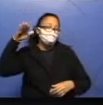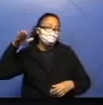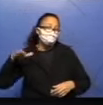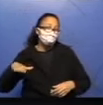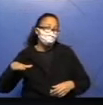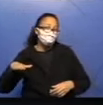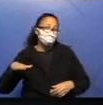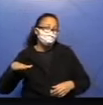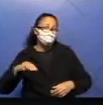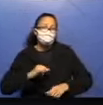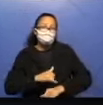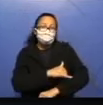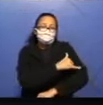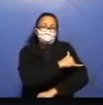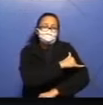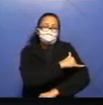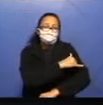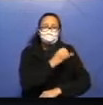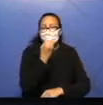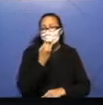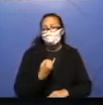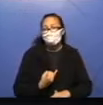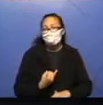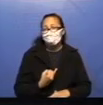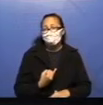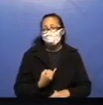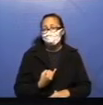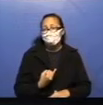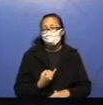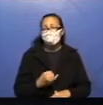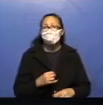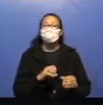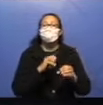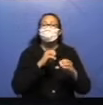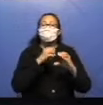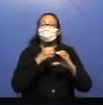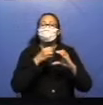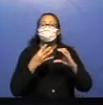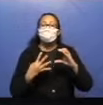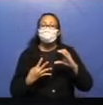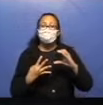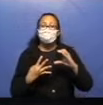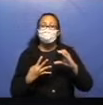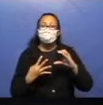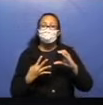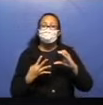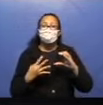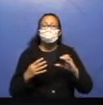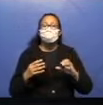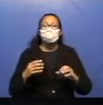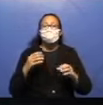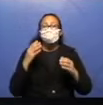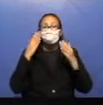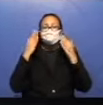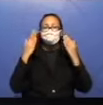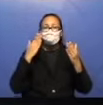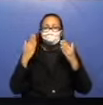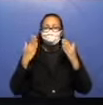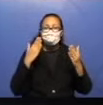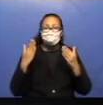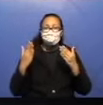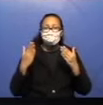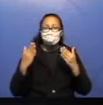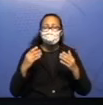magro, entre outros. Características psicológicas. Nós falamos um outro dia, né? Falando sobre Narciso.